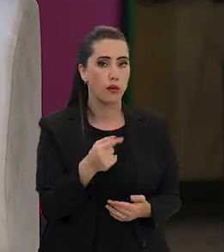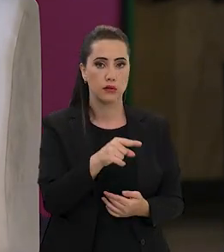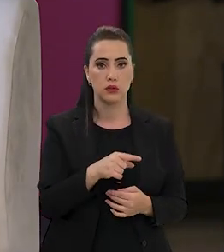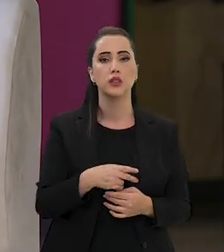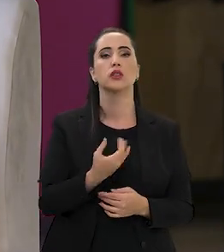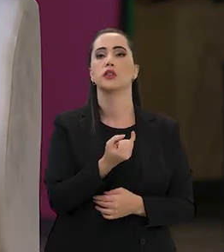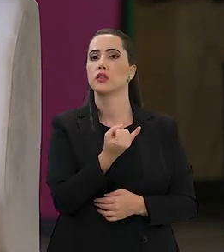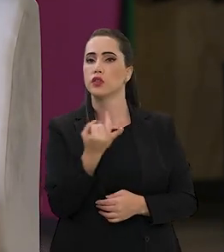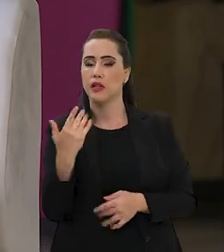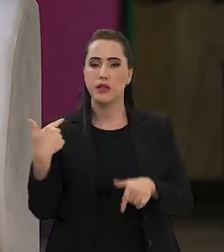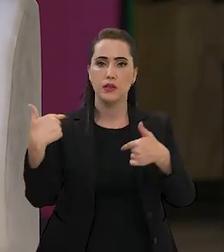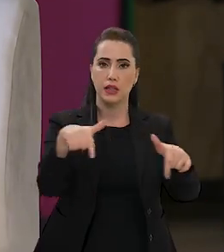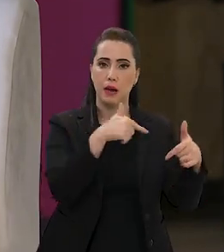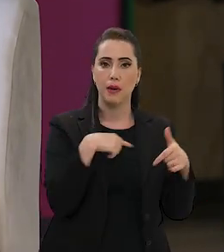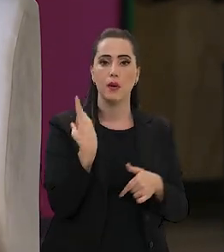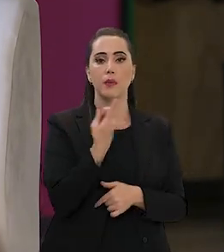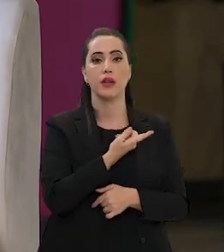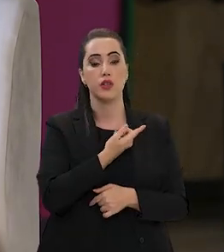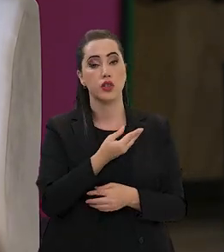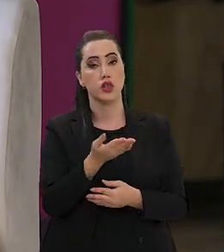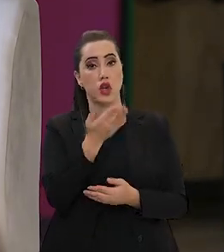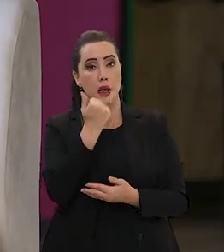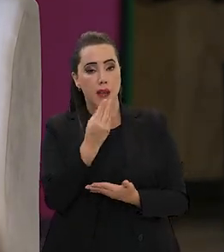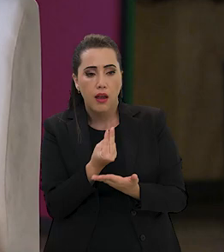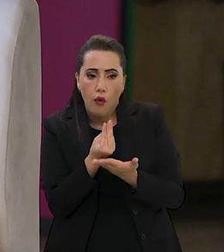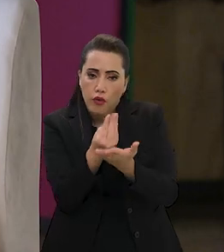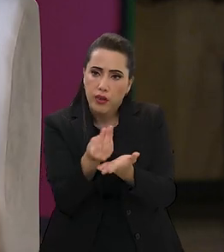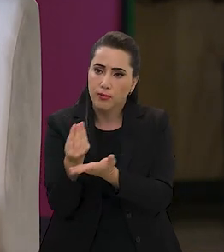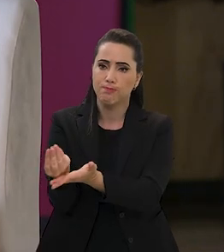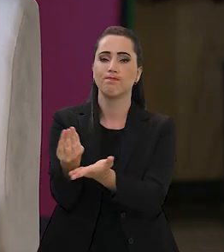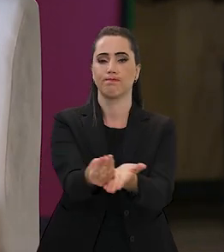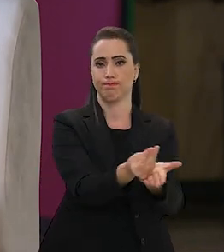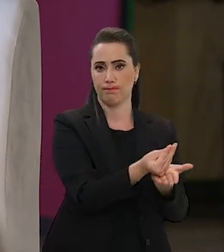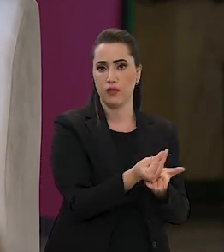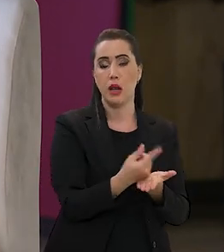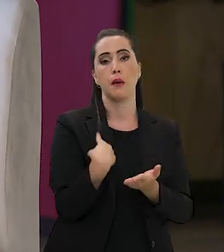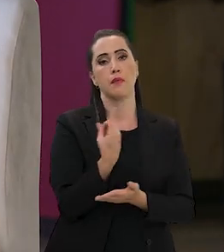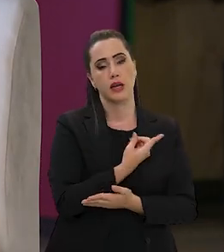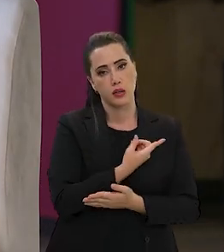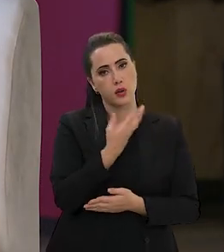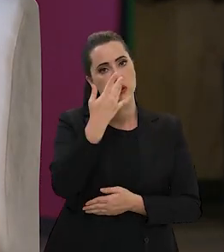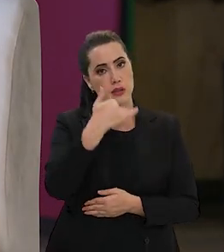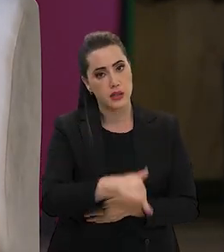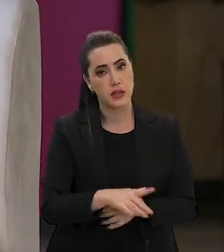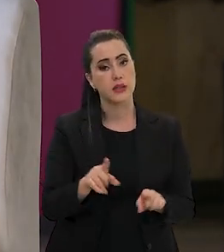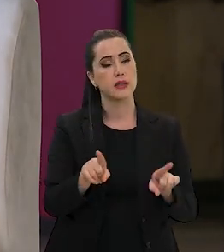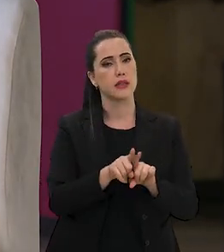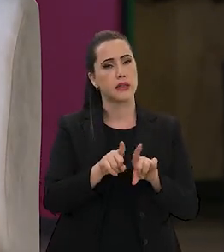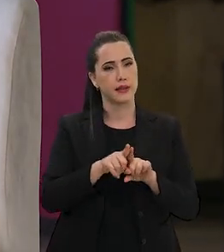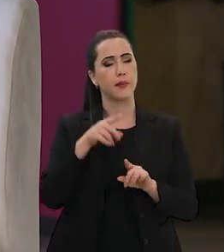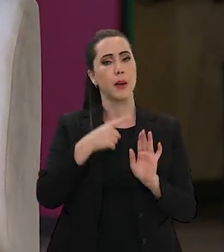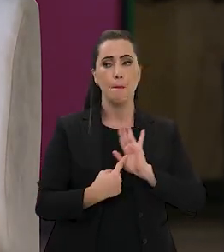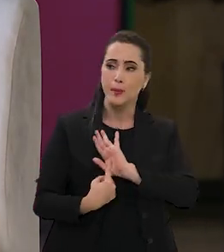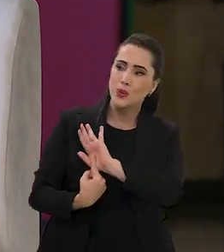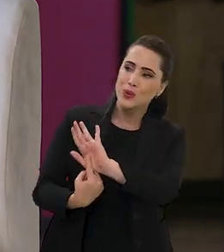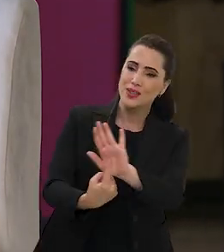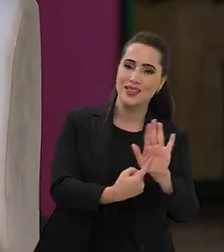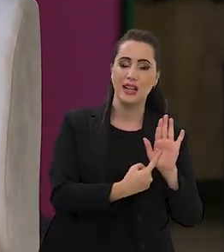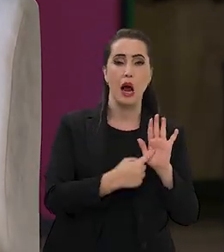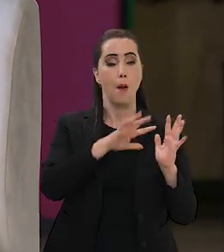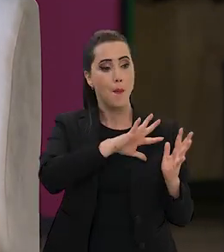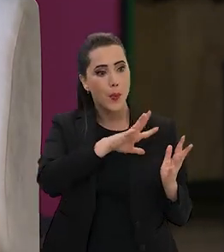assim, é uma mega estrutura para alimentar nossas crianças e que a gente precisa fortalecer ainda mais e levar também como um case